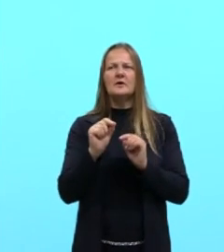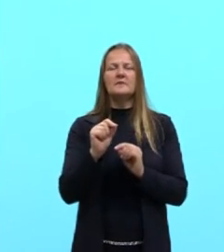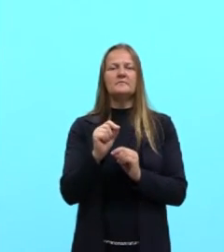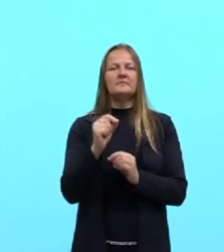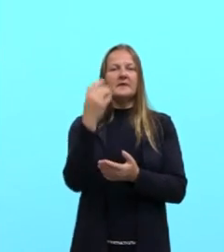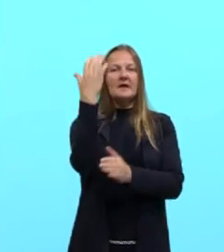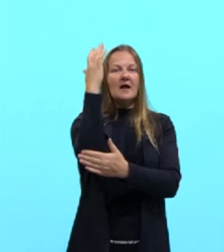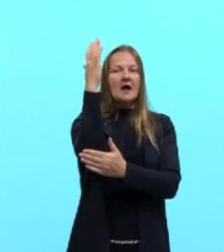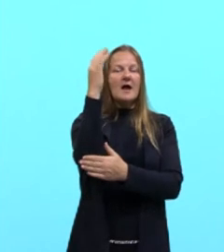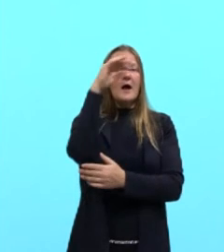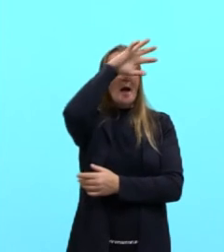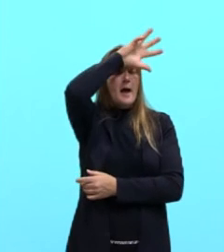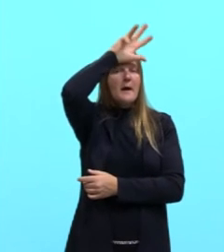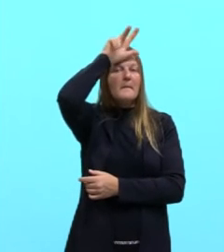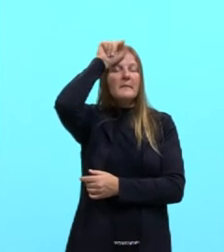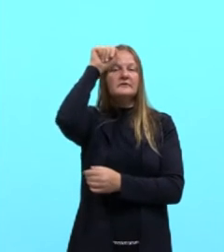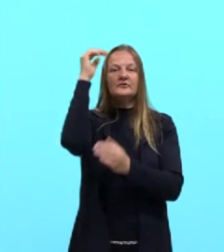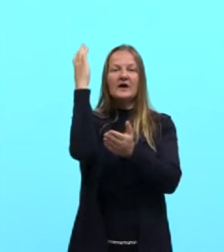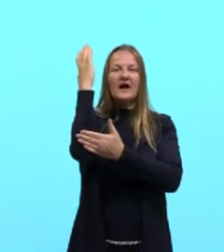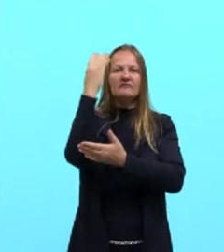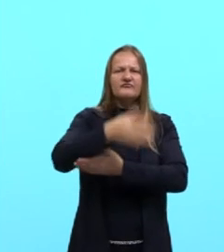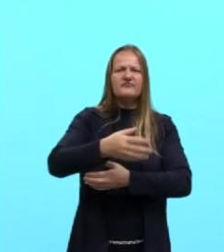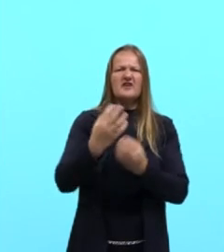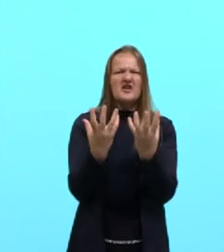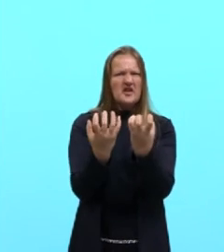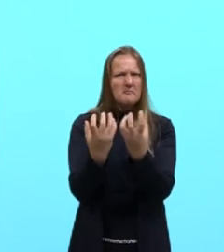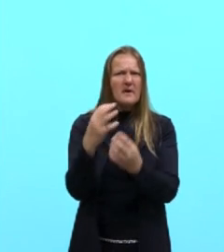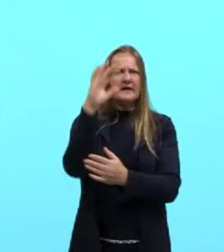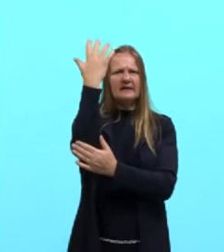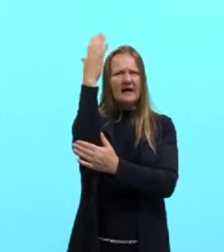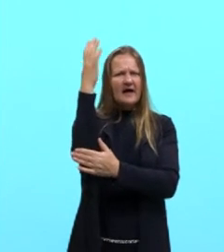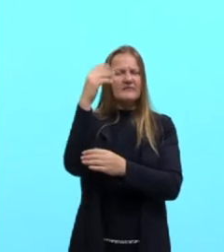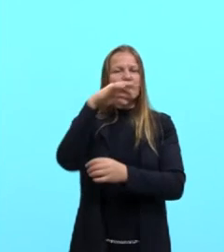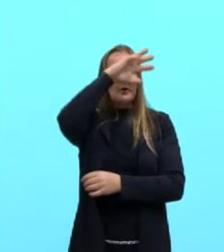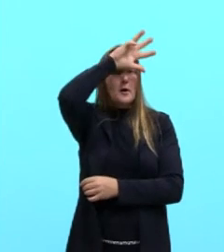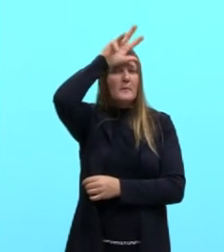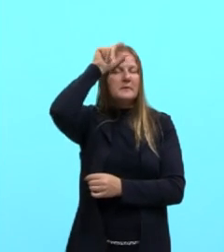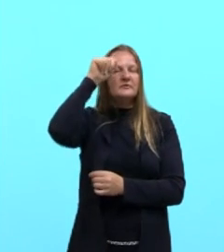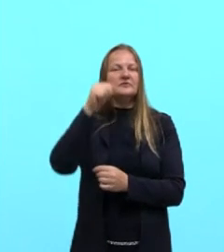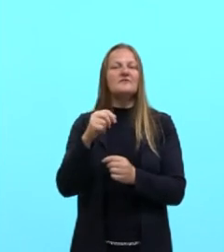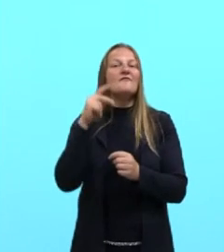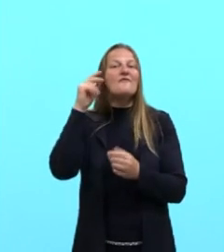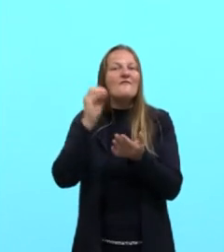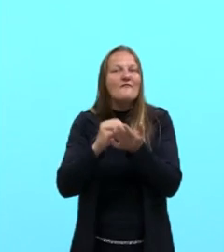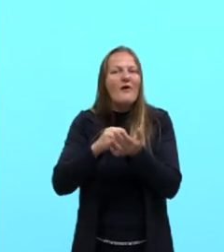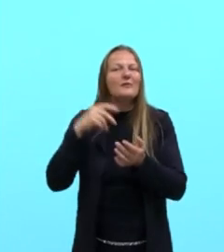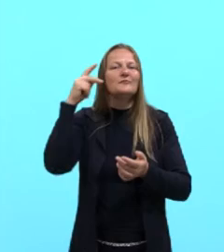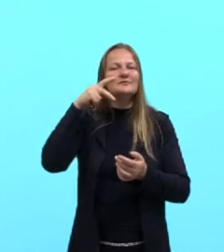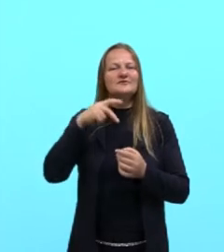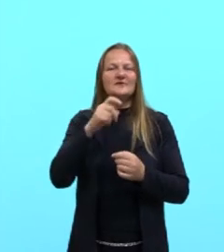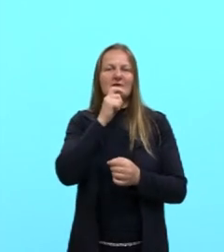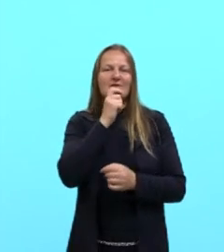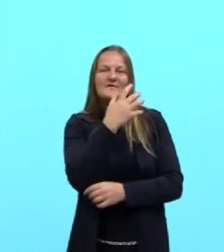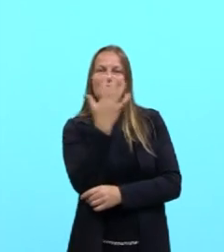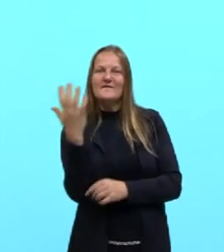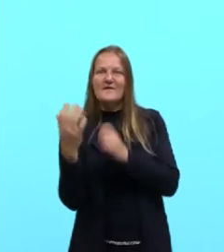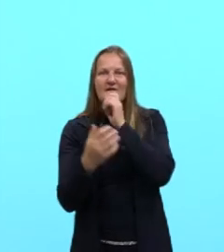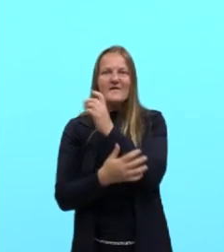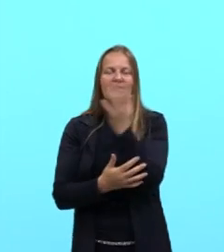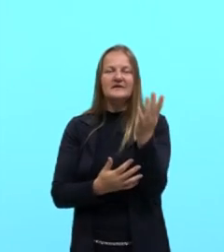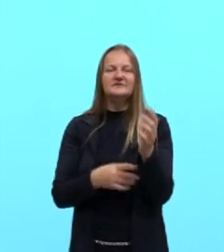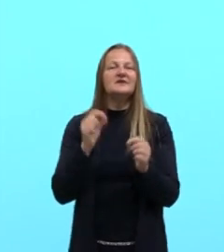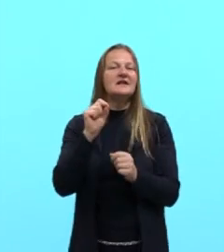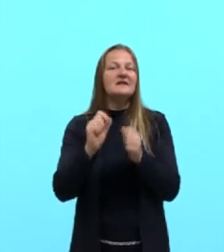incêndios, as queimadas da Amazônia, falta de política de preservação do meio ambiente através das esculturas.